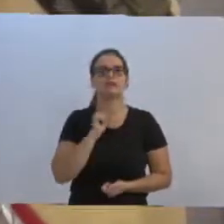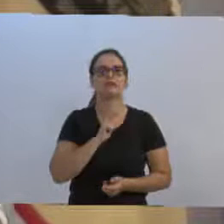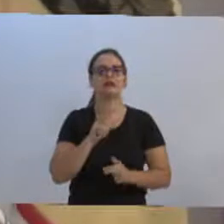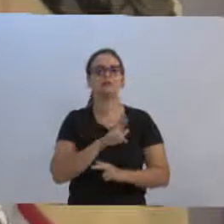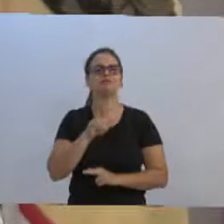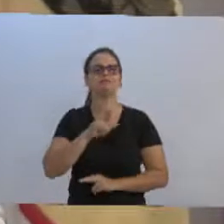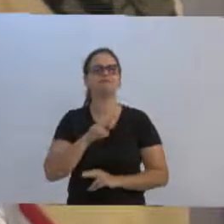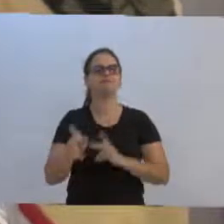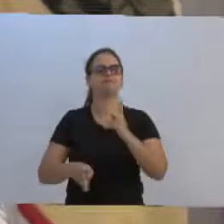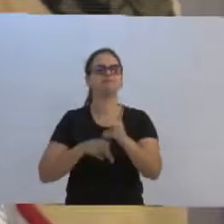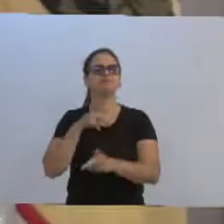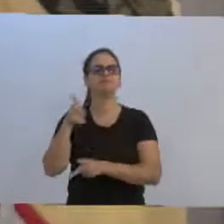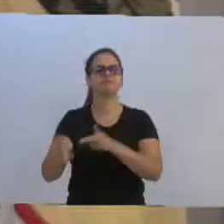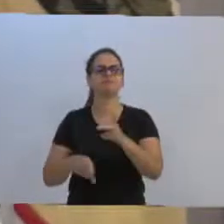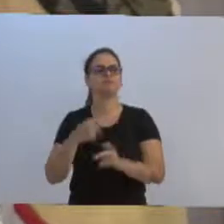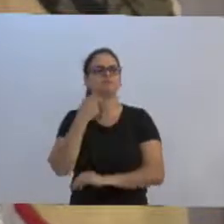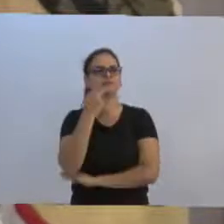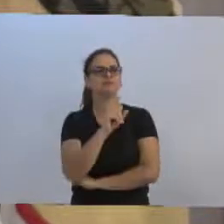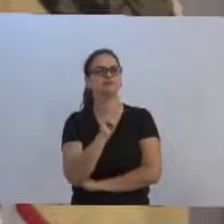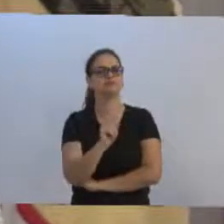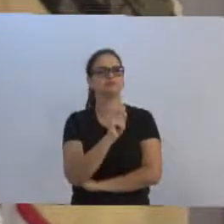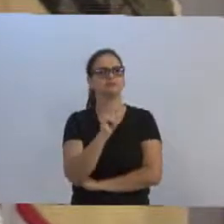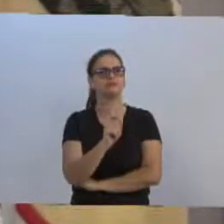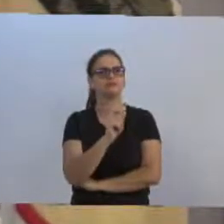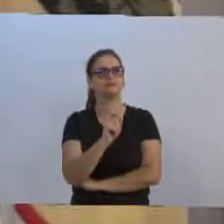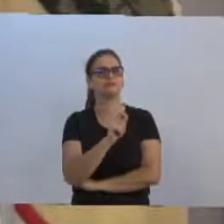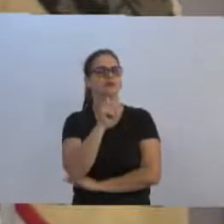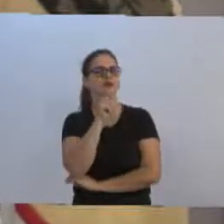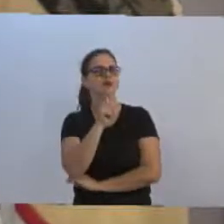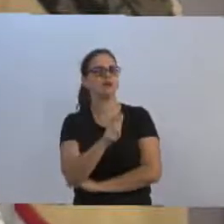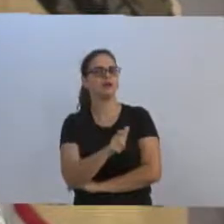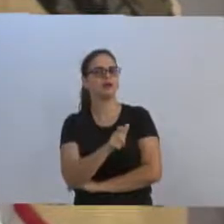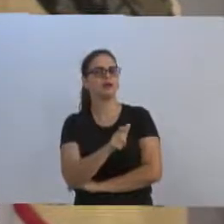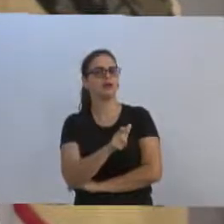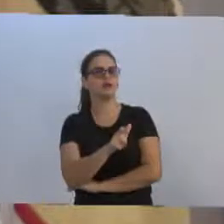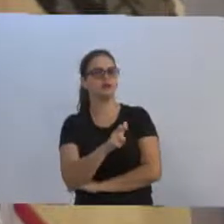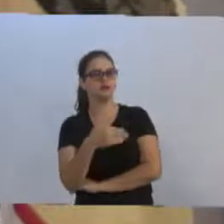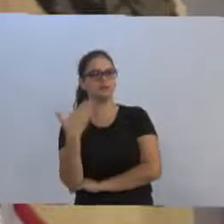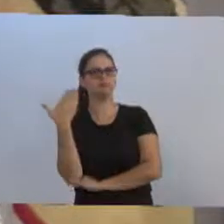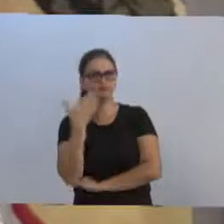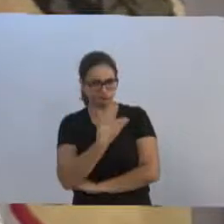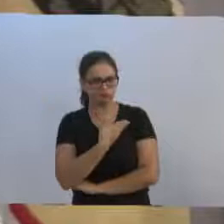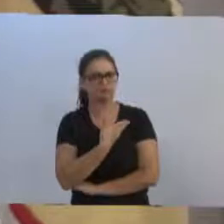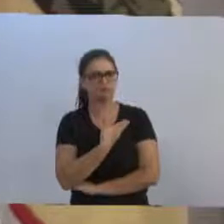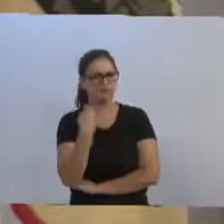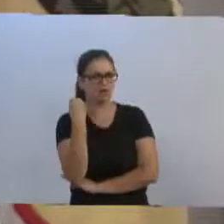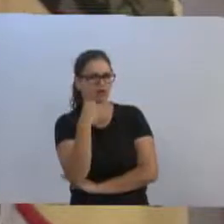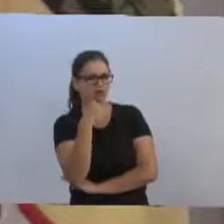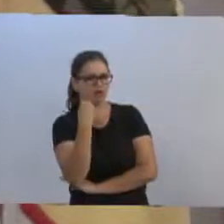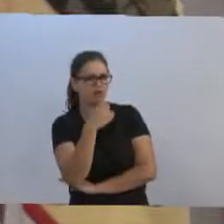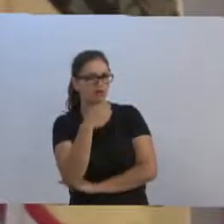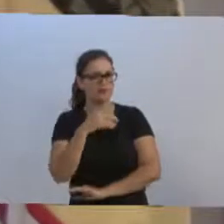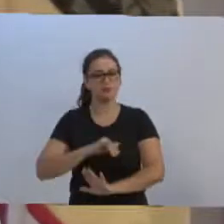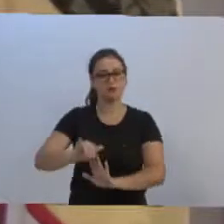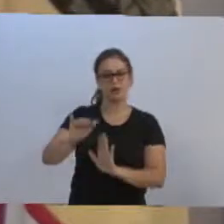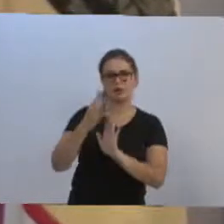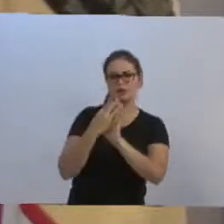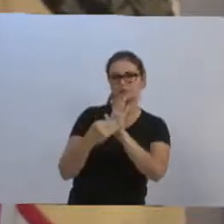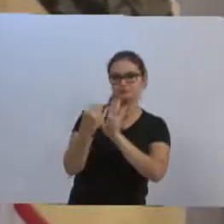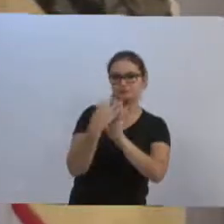que diz que as palavras convencem e os exemplos